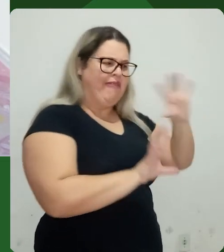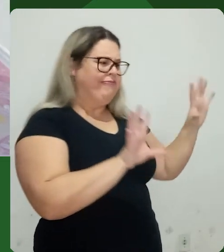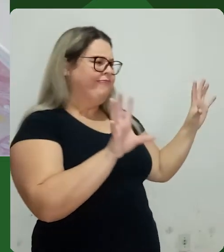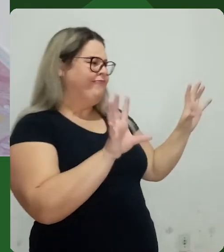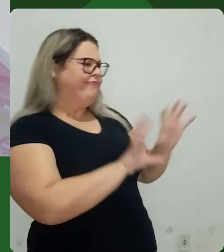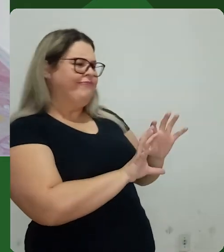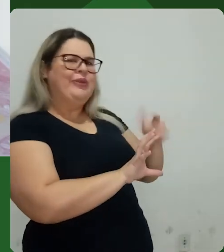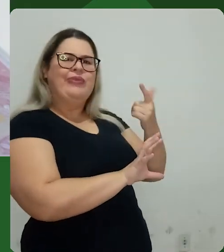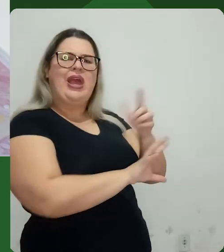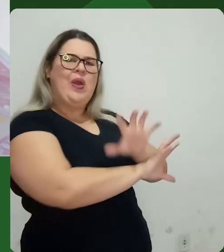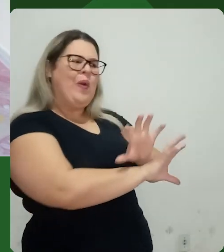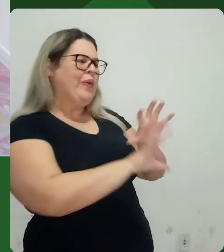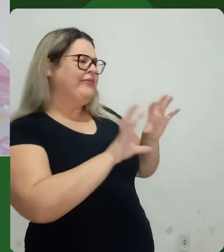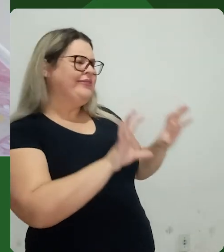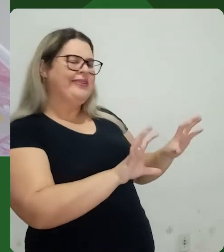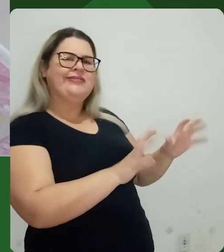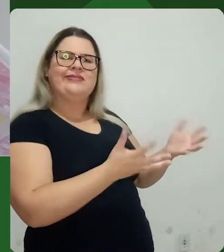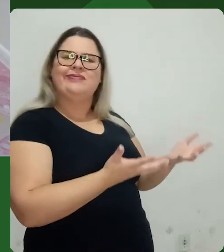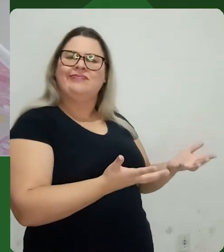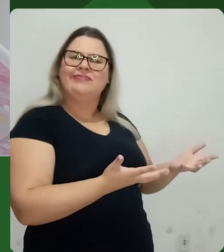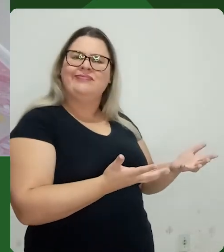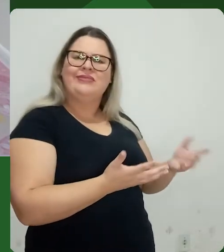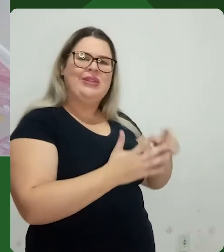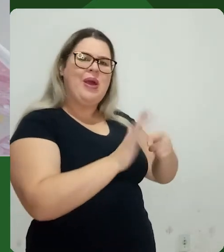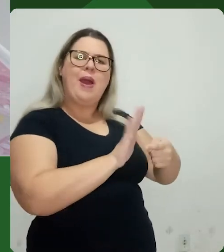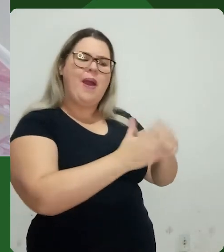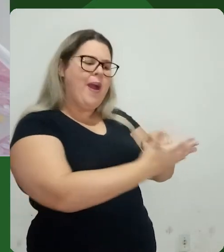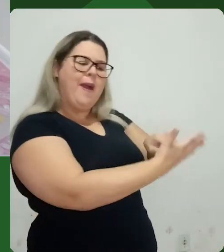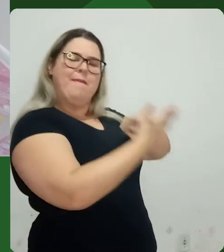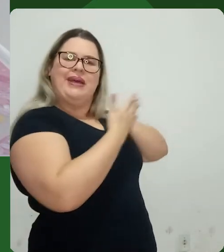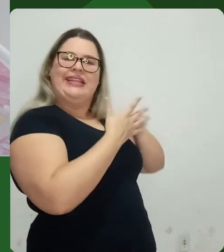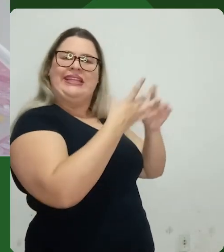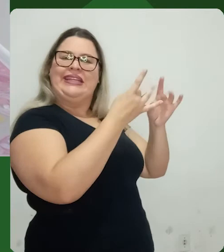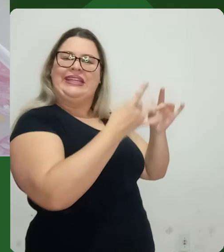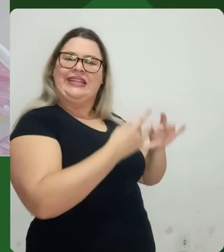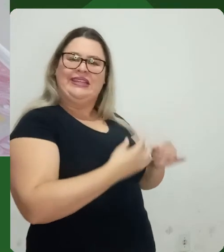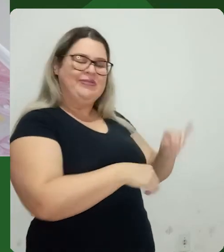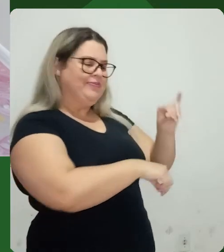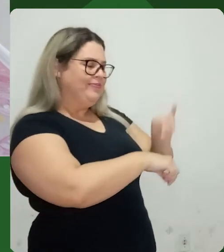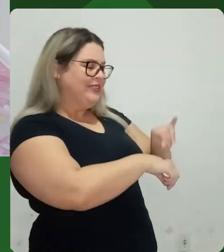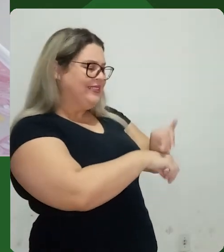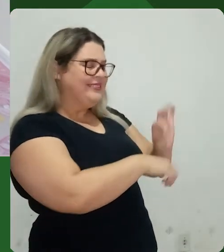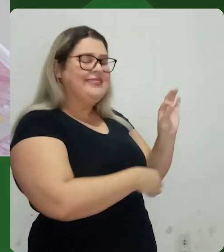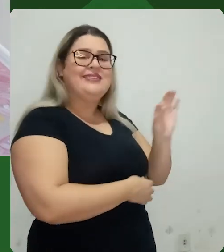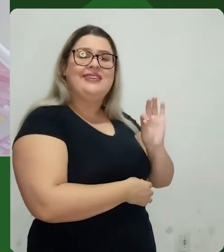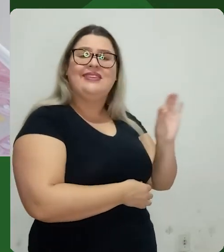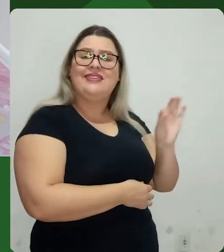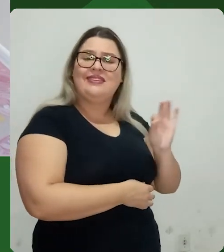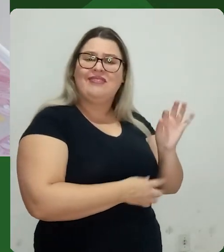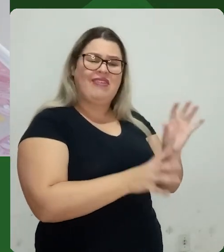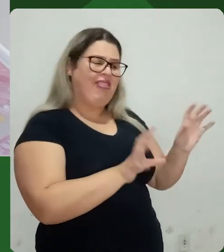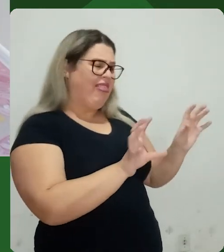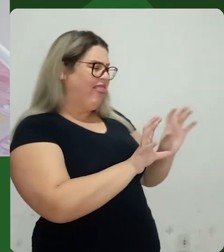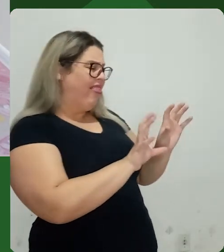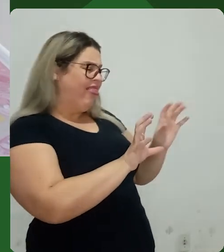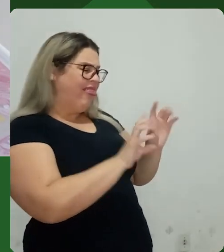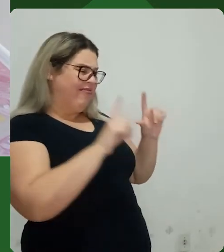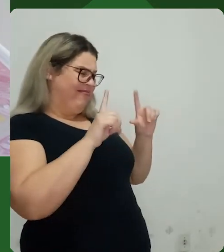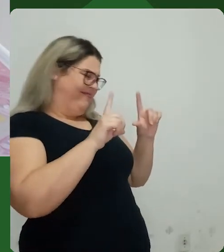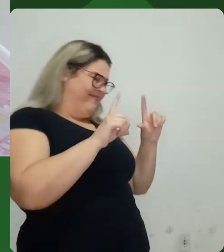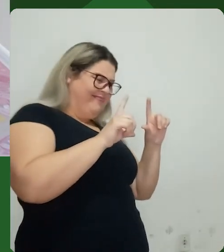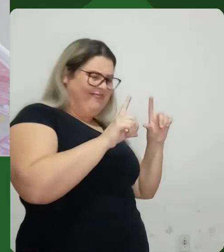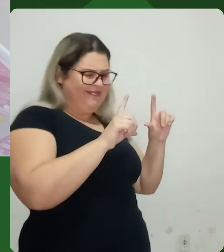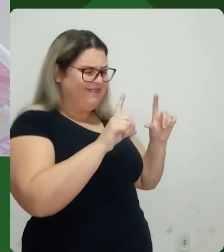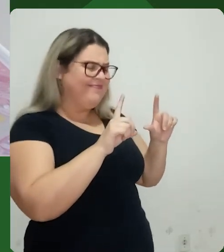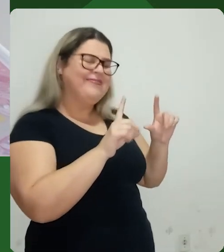interessante, olha como ficou totalmente sem contraste. Furinho e placa ali de metal nessa parte do espirmedor diário praticamente